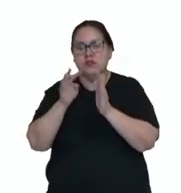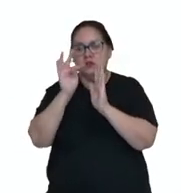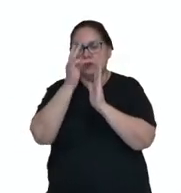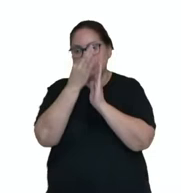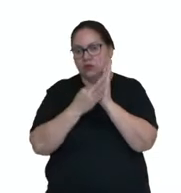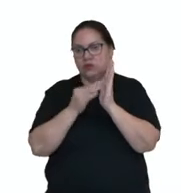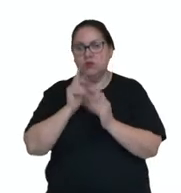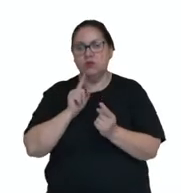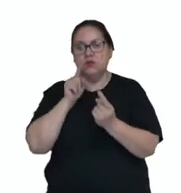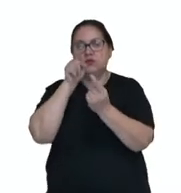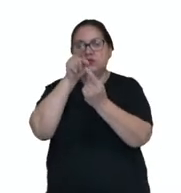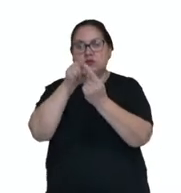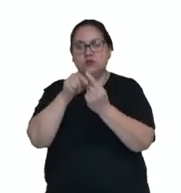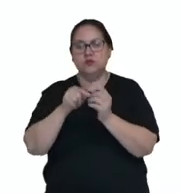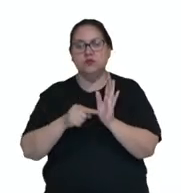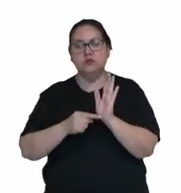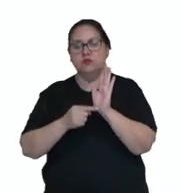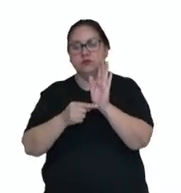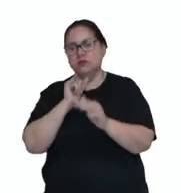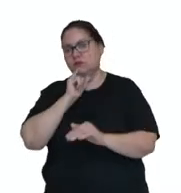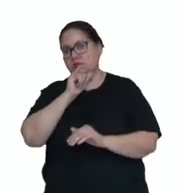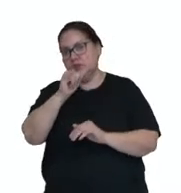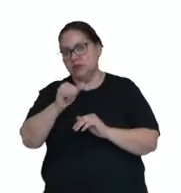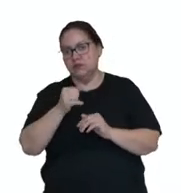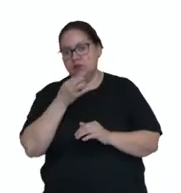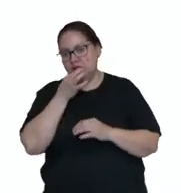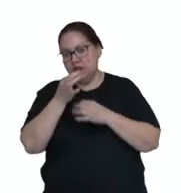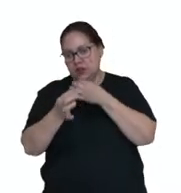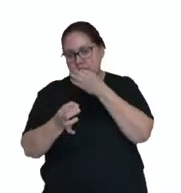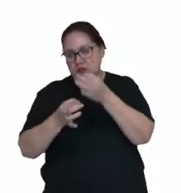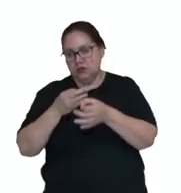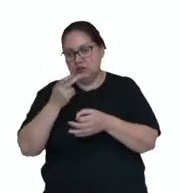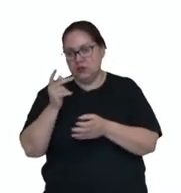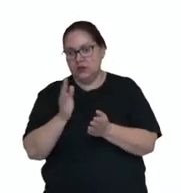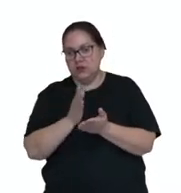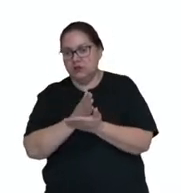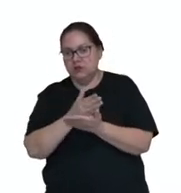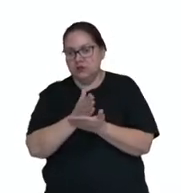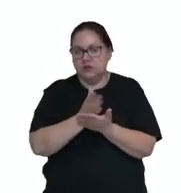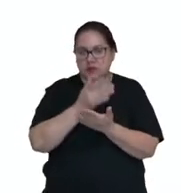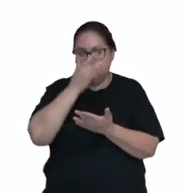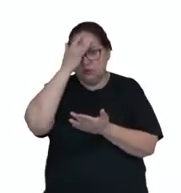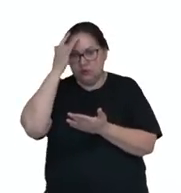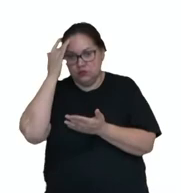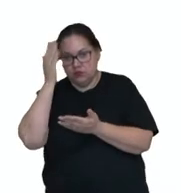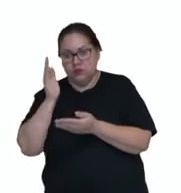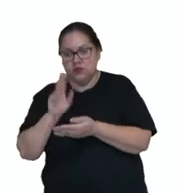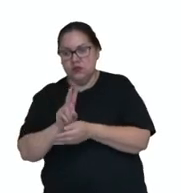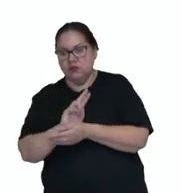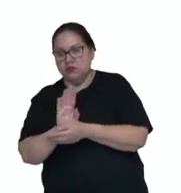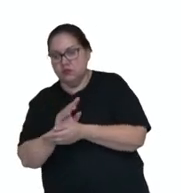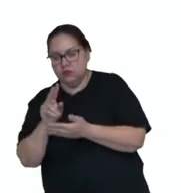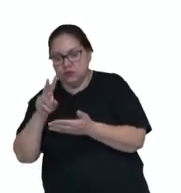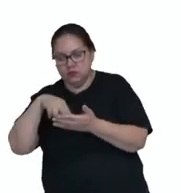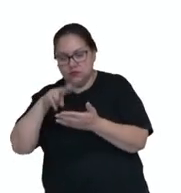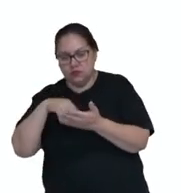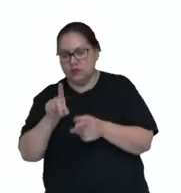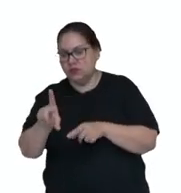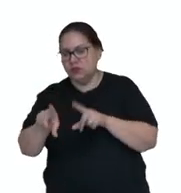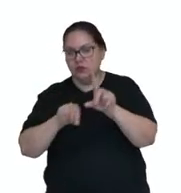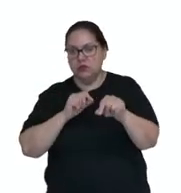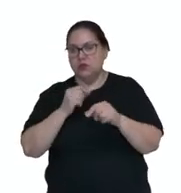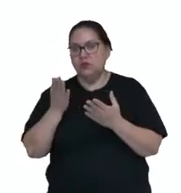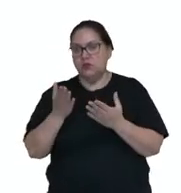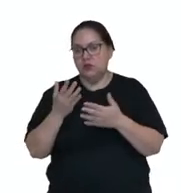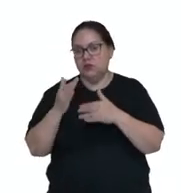cujo objetivo é apresentar informações e críticas para orientar o leitor ou o espectador em suas escolhas em